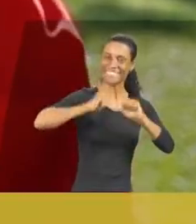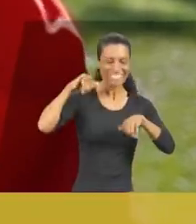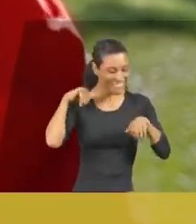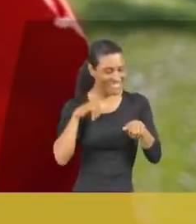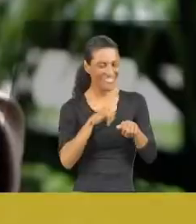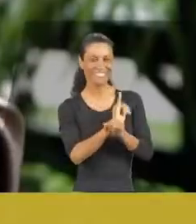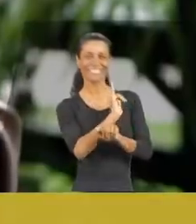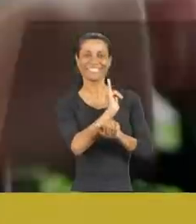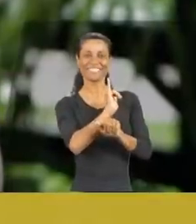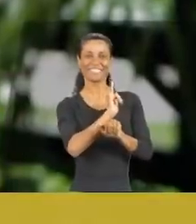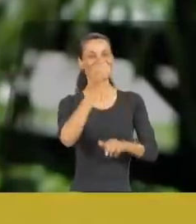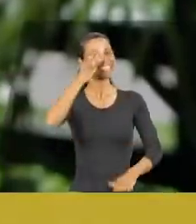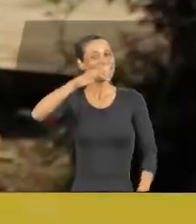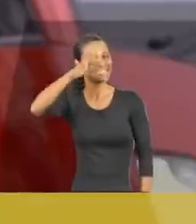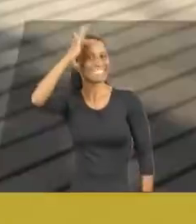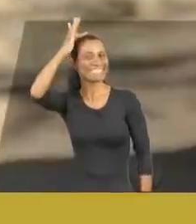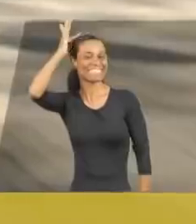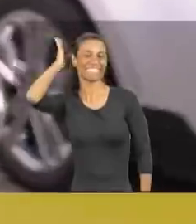fazer acontecer.